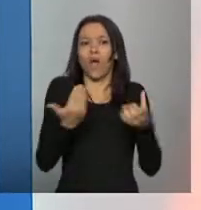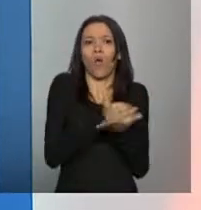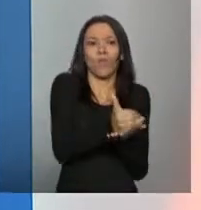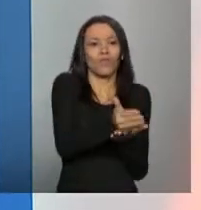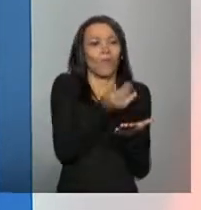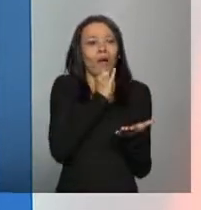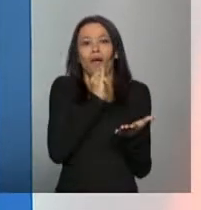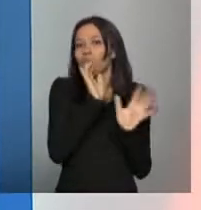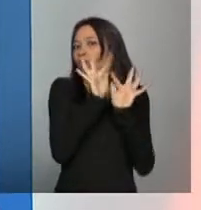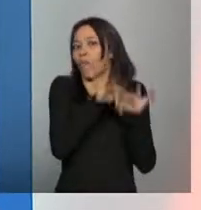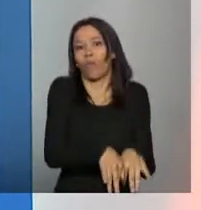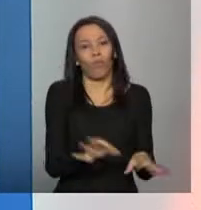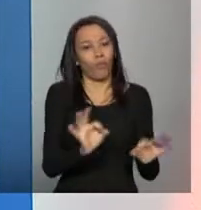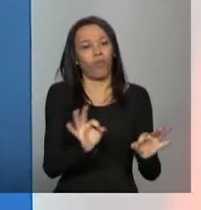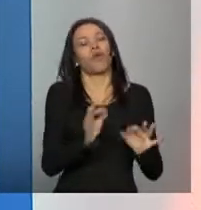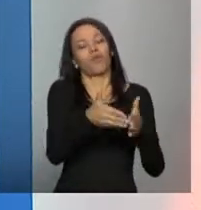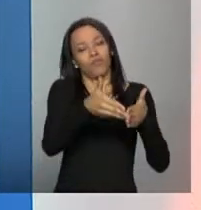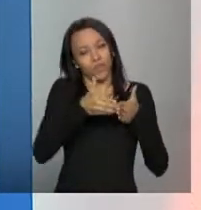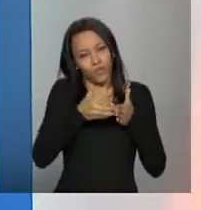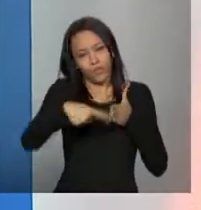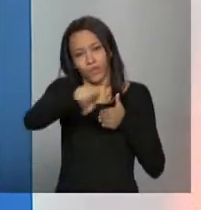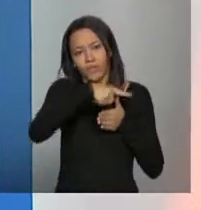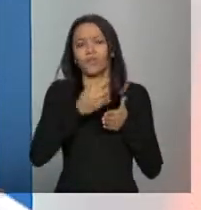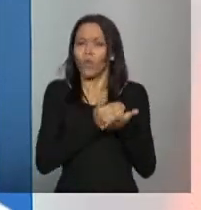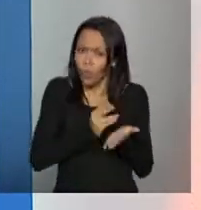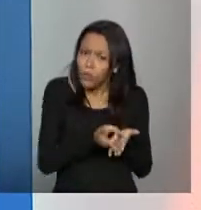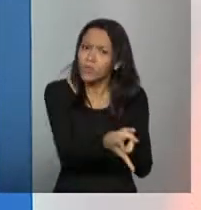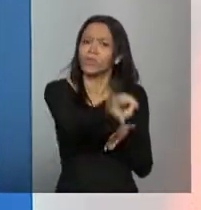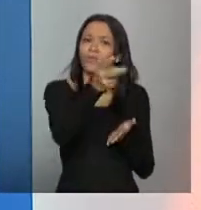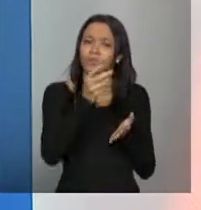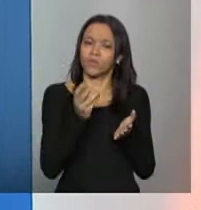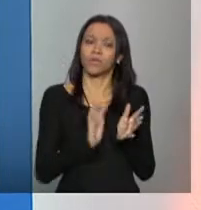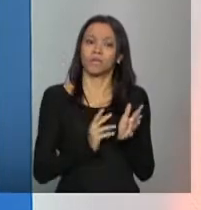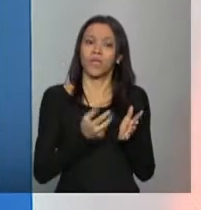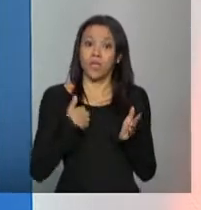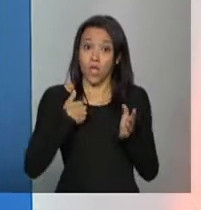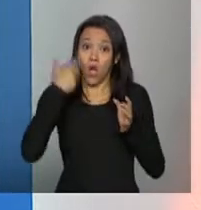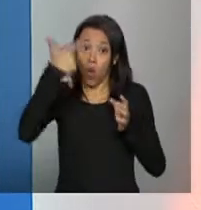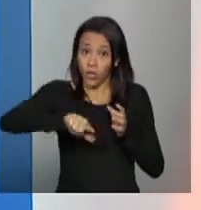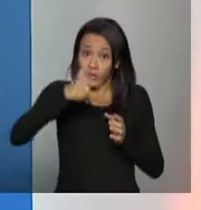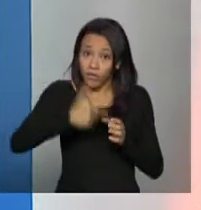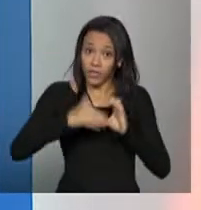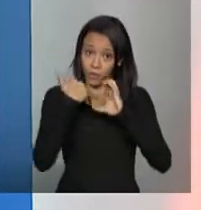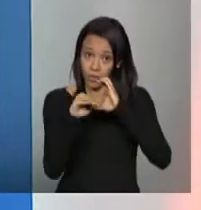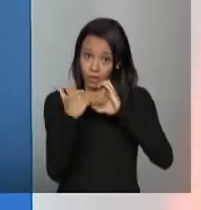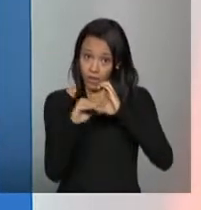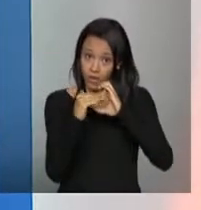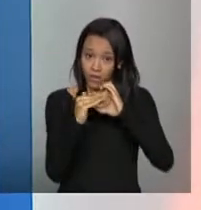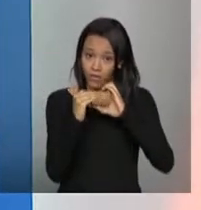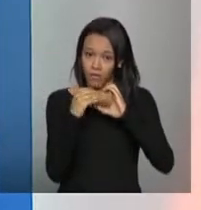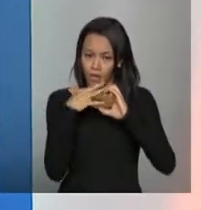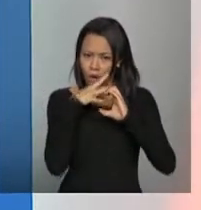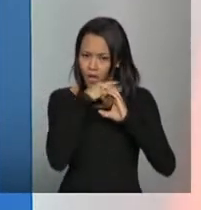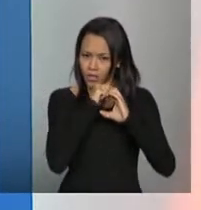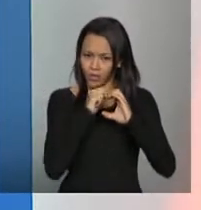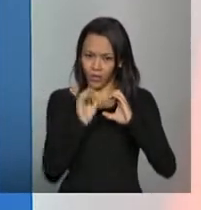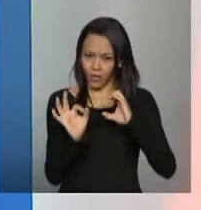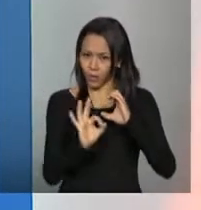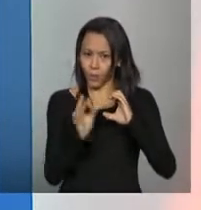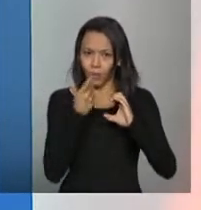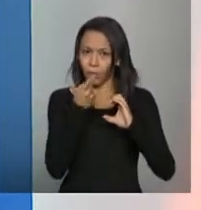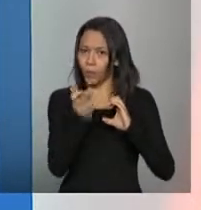a continuarem o processo e nos colocamos bem de perto o e-mail, vou repetir o nosso e-mail, acho que a gente ainda nem falou,